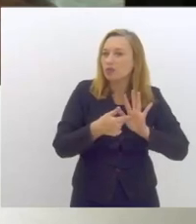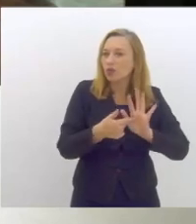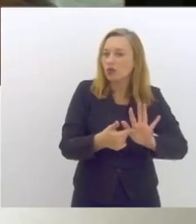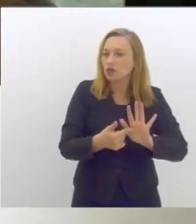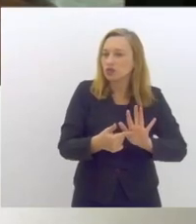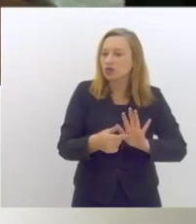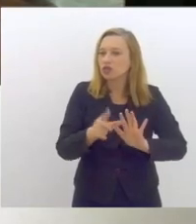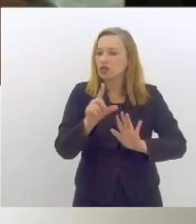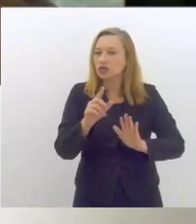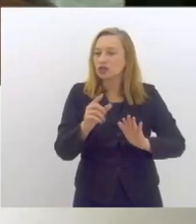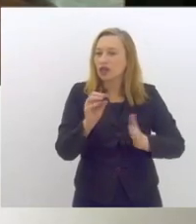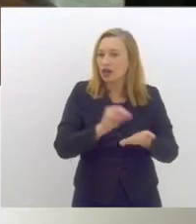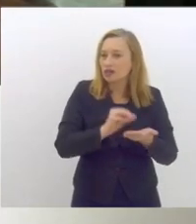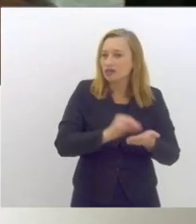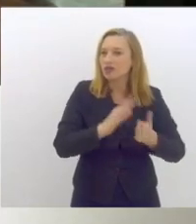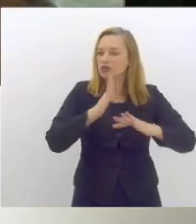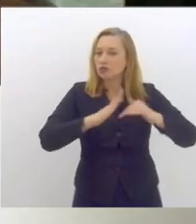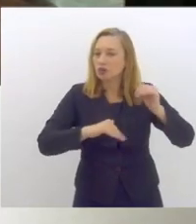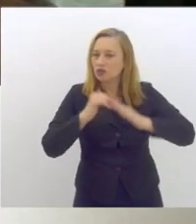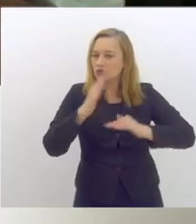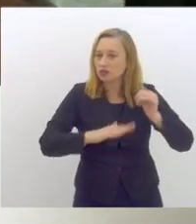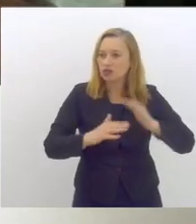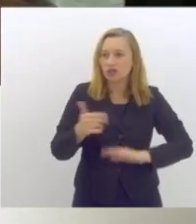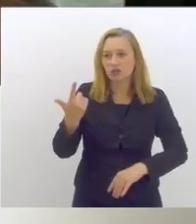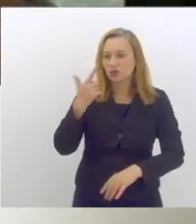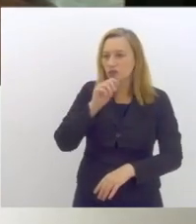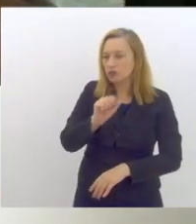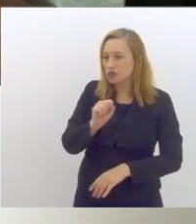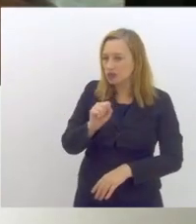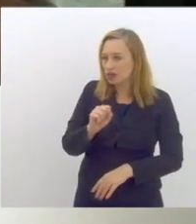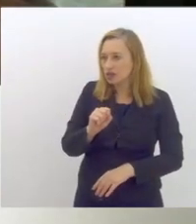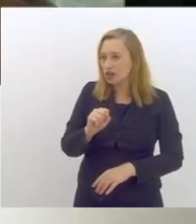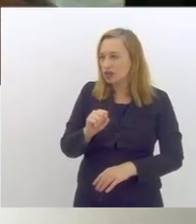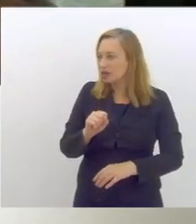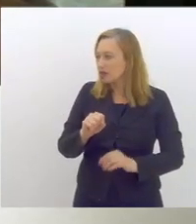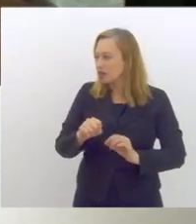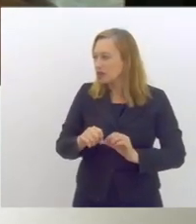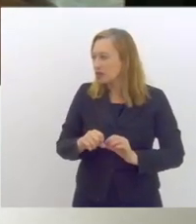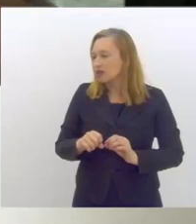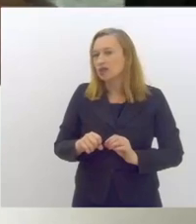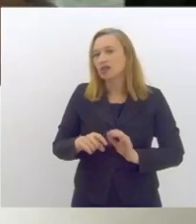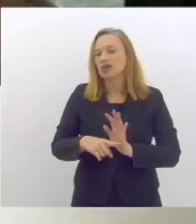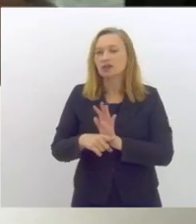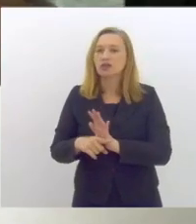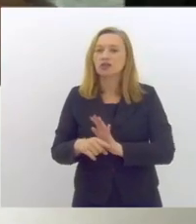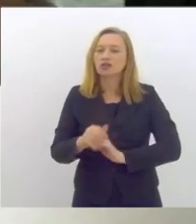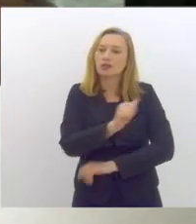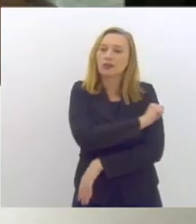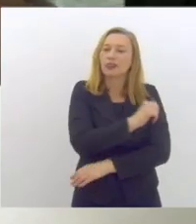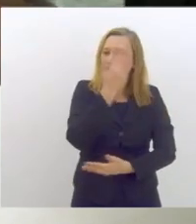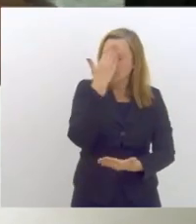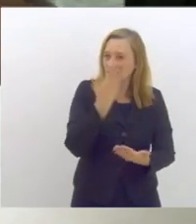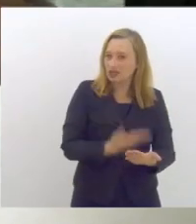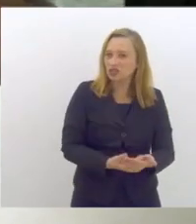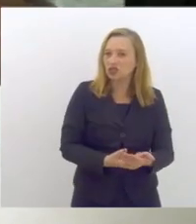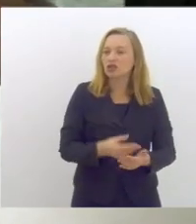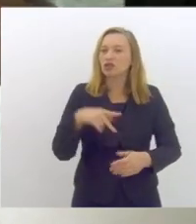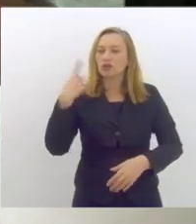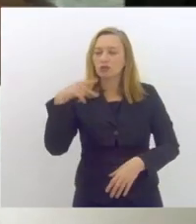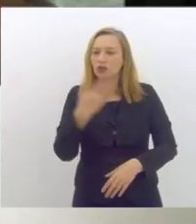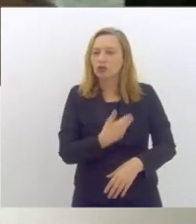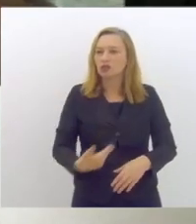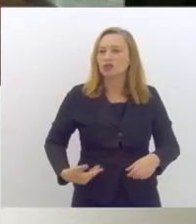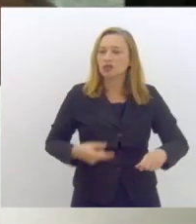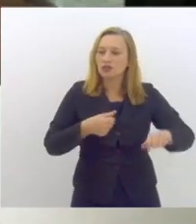profissionais que às vezes não conseguem dar conta do quadro de alunos por completo eu acredito que uma política maior de